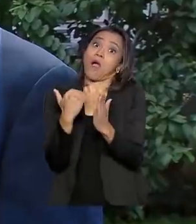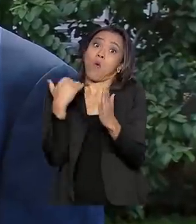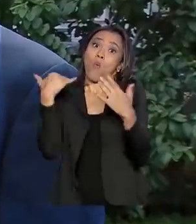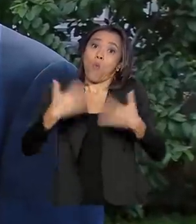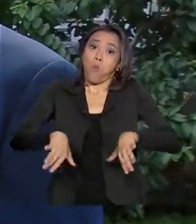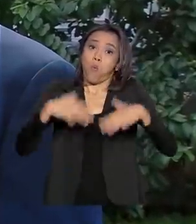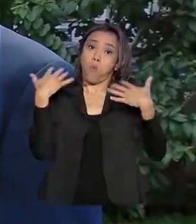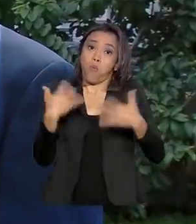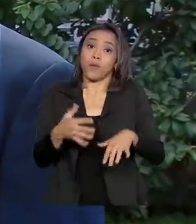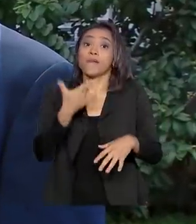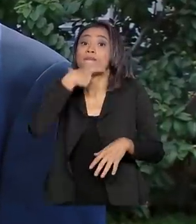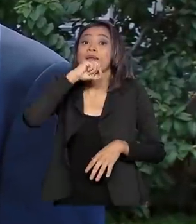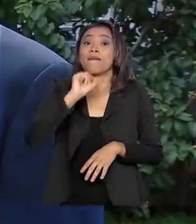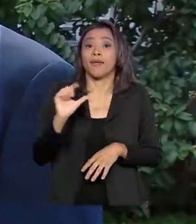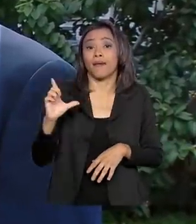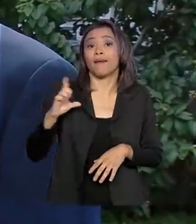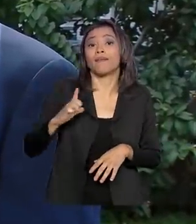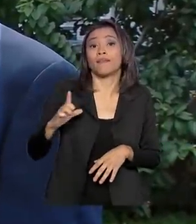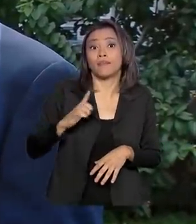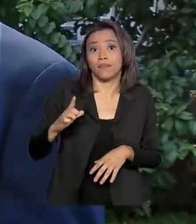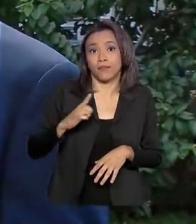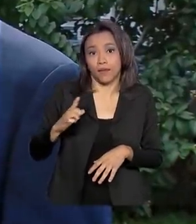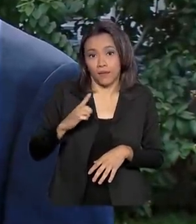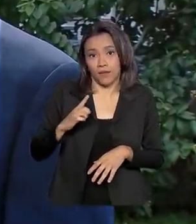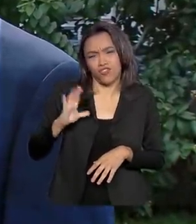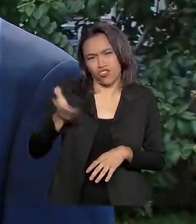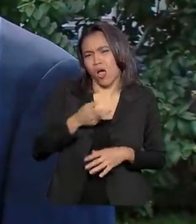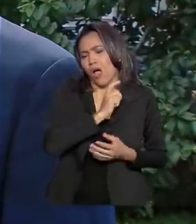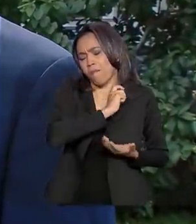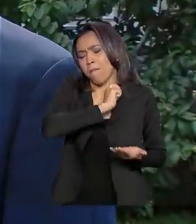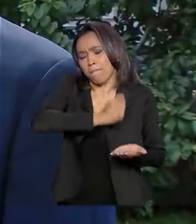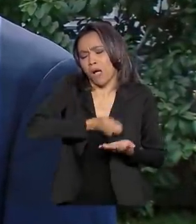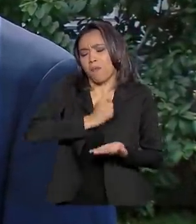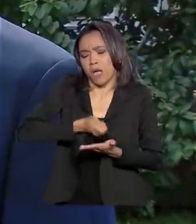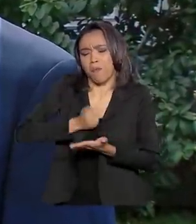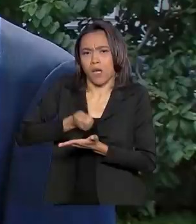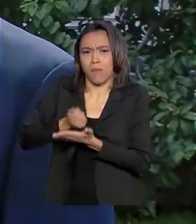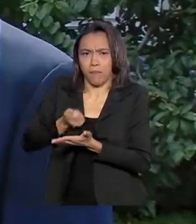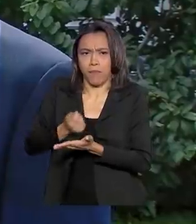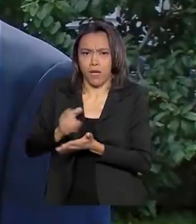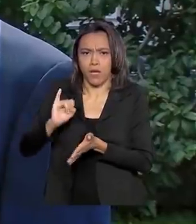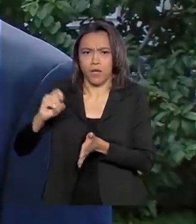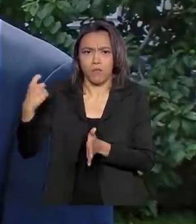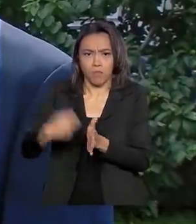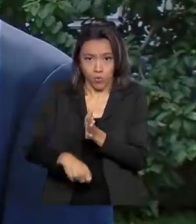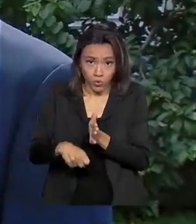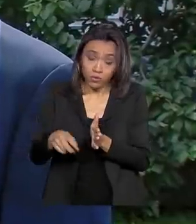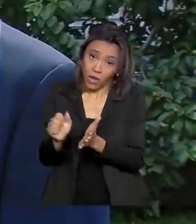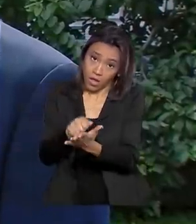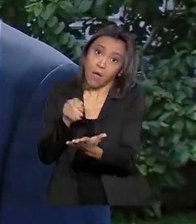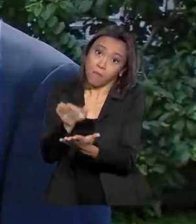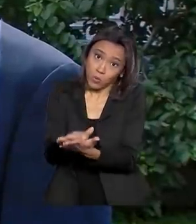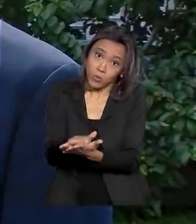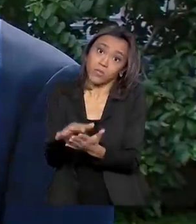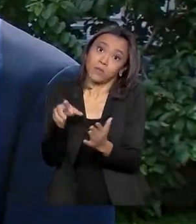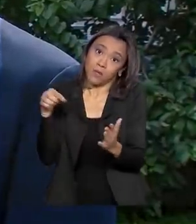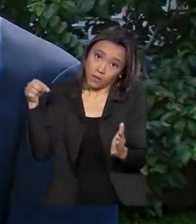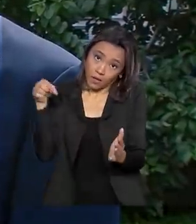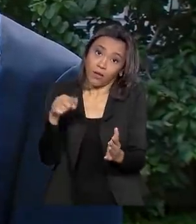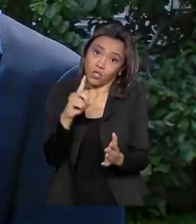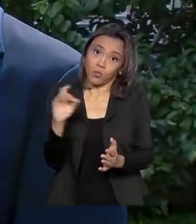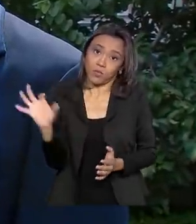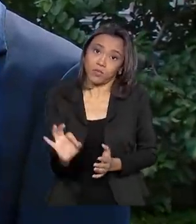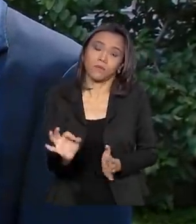aqueles que têm imposto, mesmo que já pagam, e que têm que pagar a multa sobre o imposto devido.